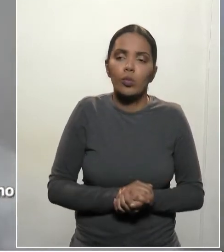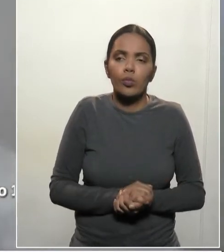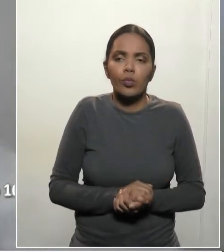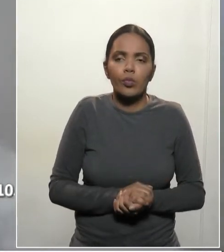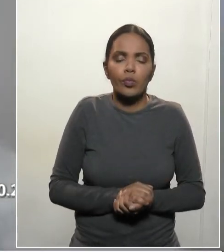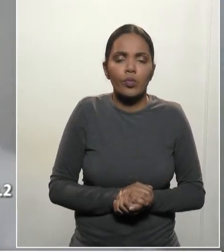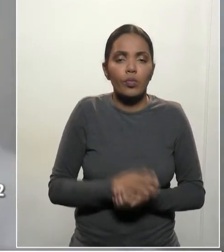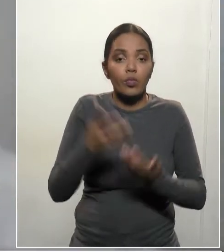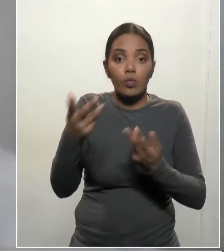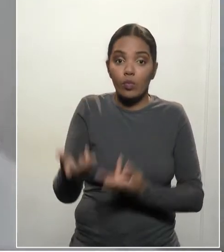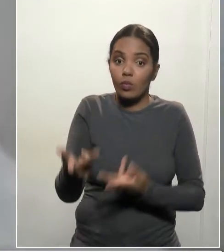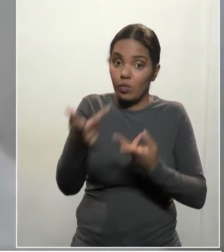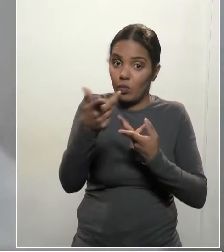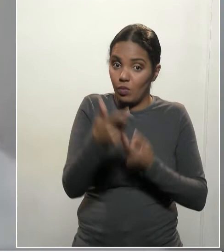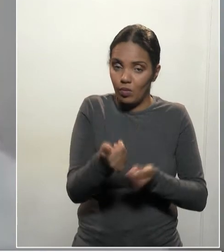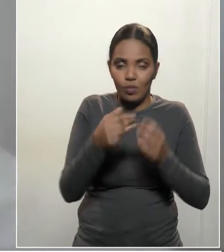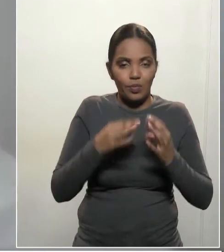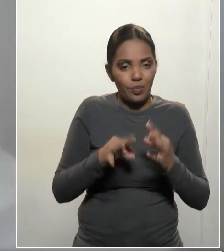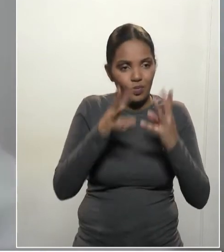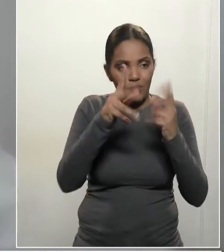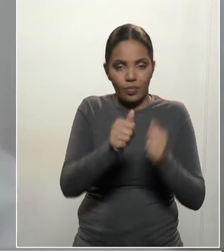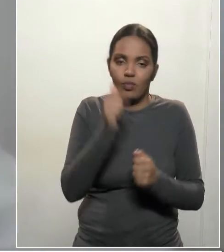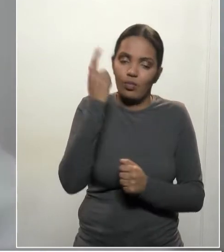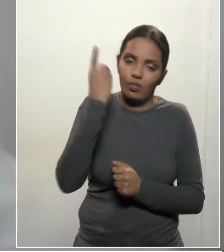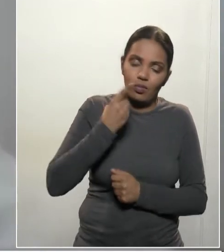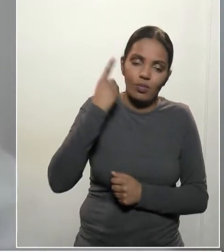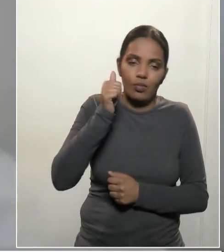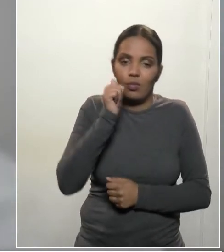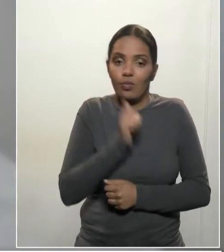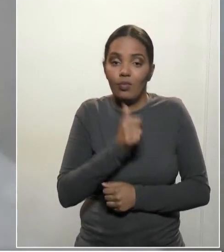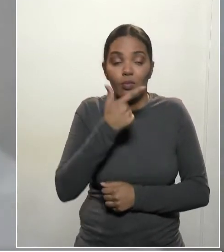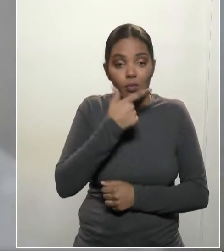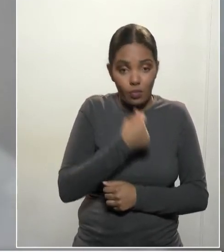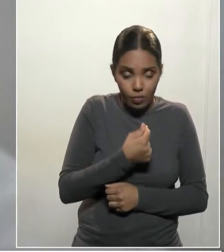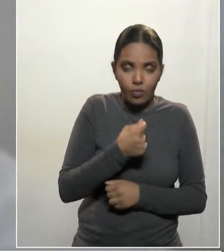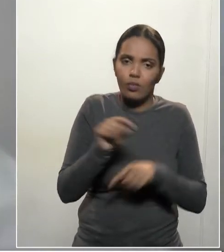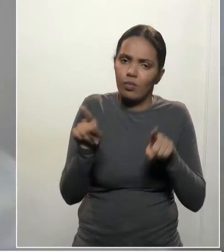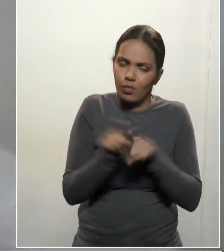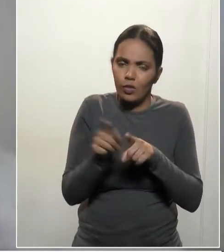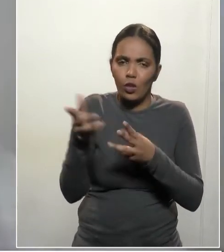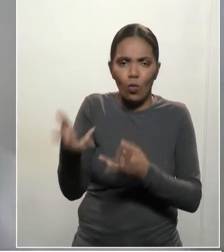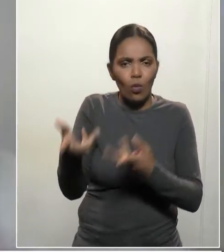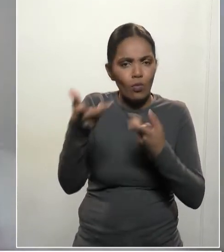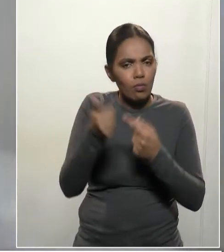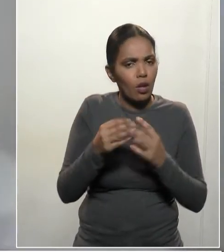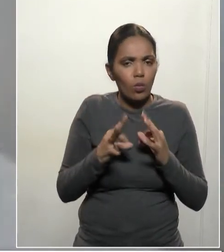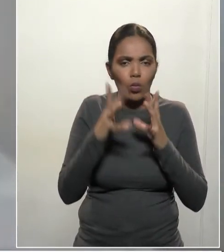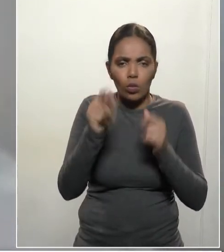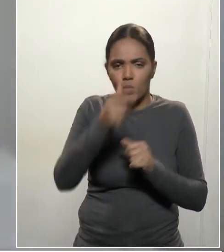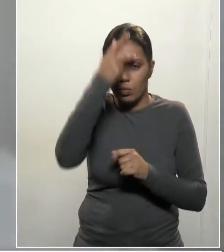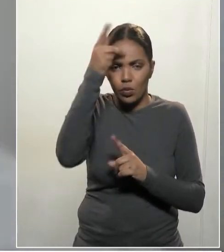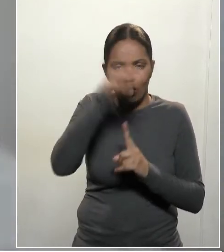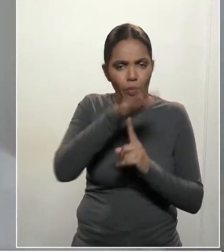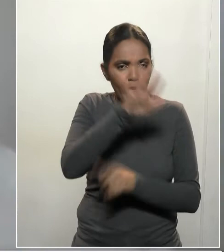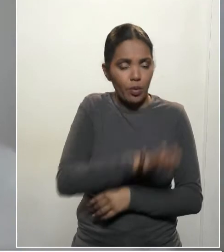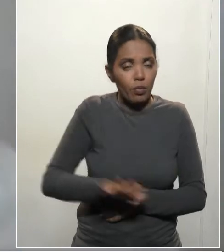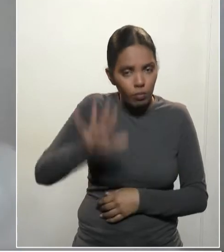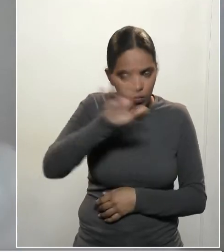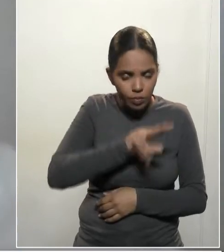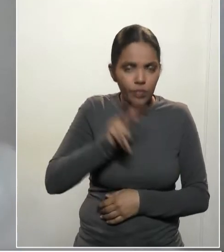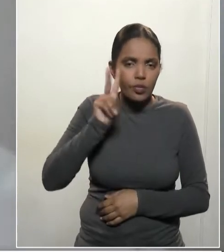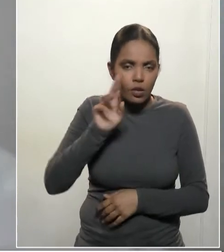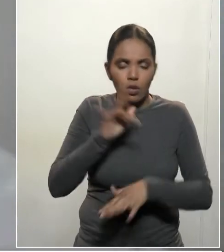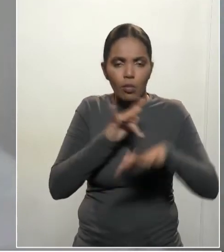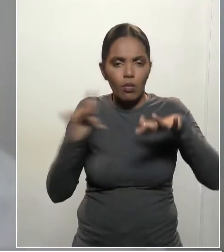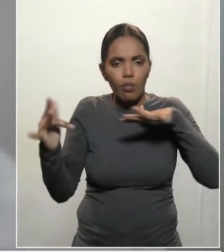para convidar todos os deputados e deputadas, para convidar todos os paranaenses que nos acompanham, pelas mídias